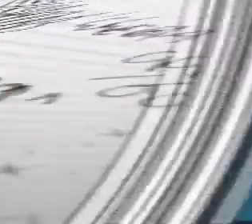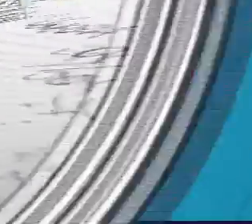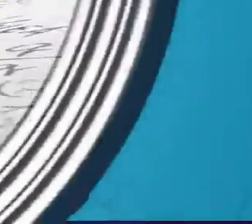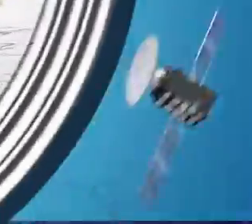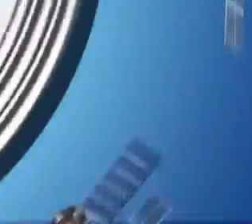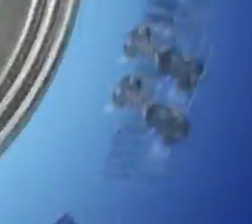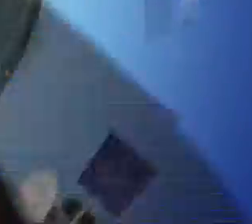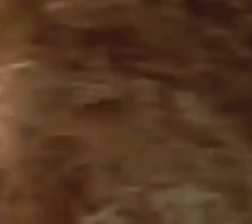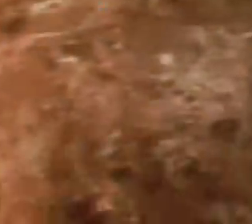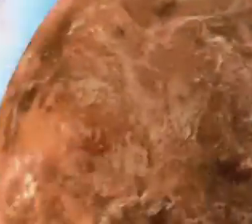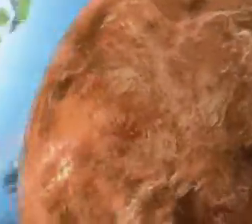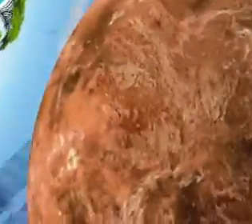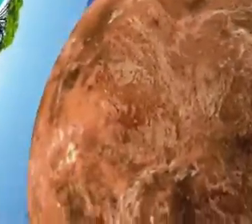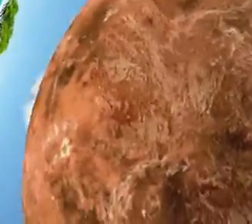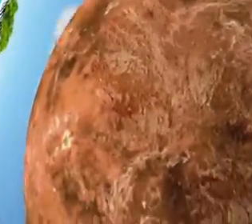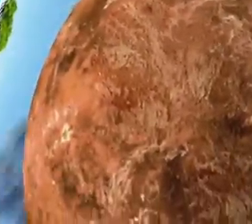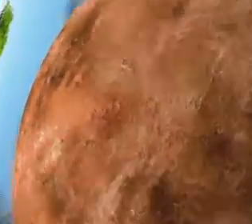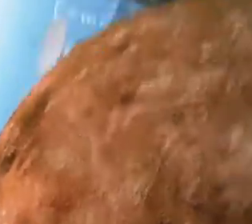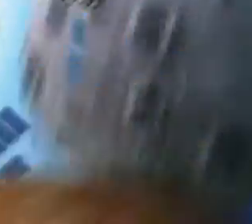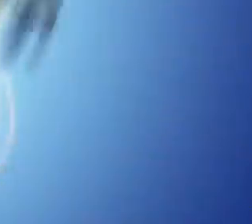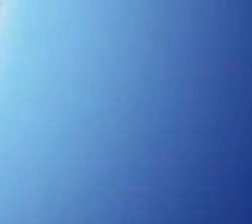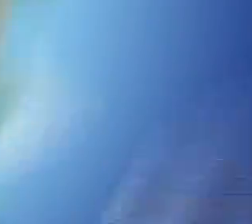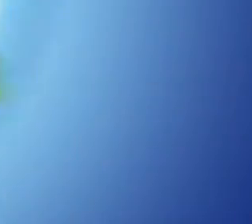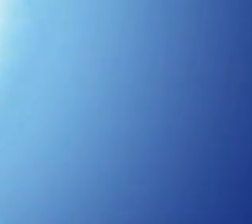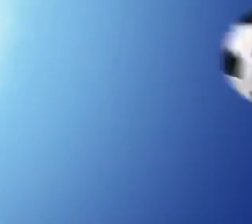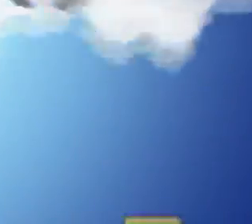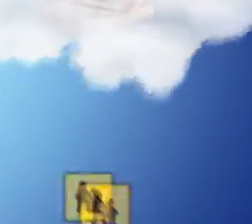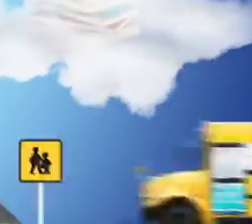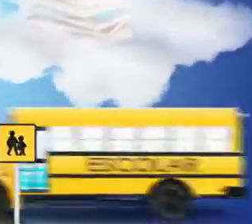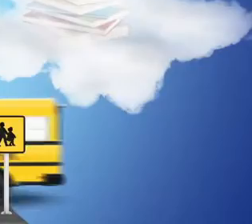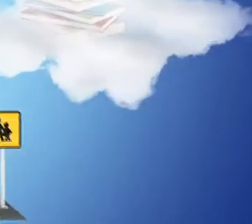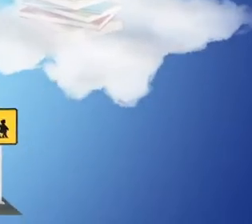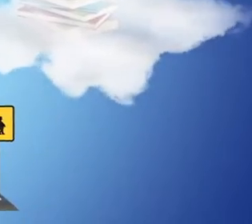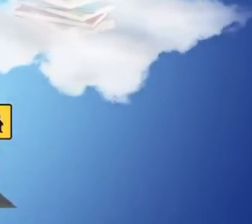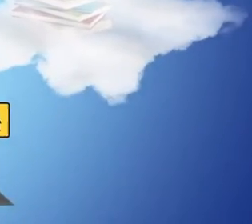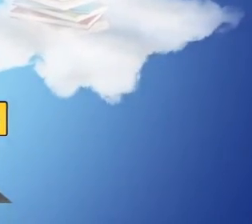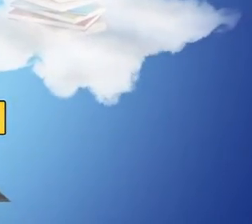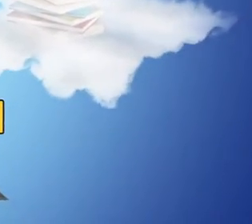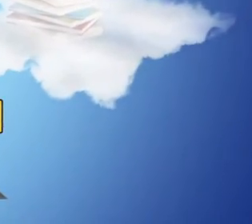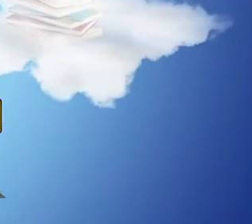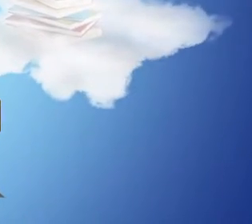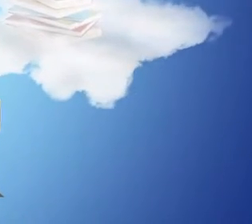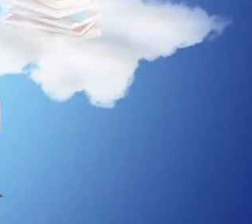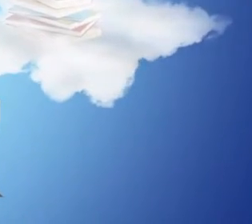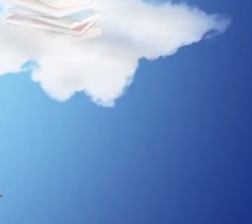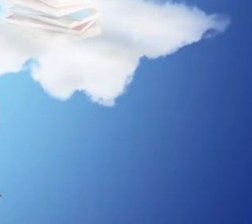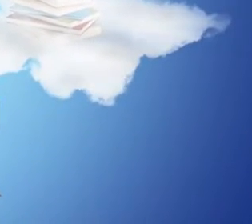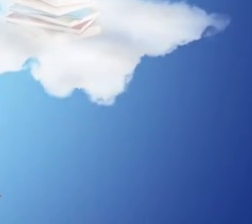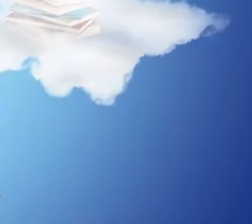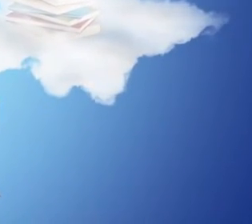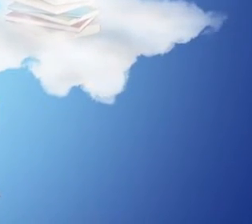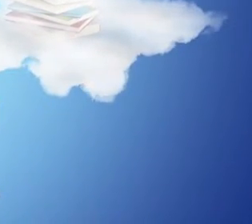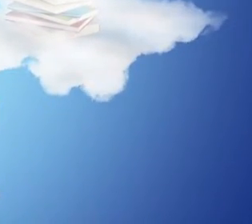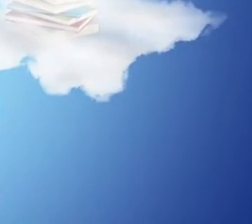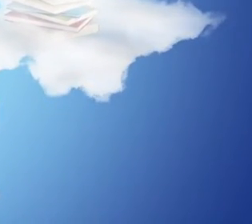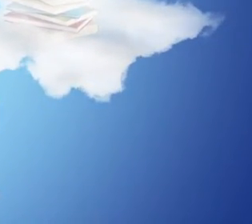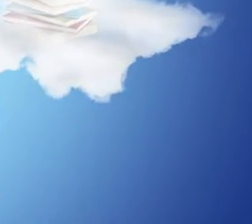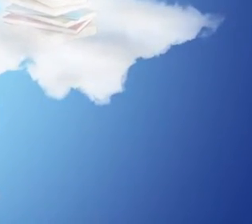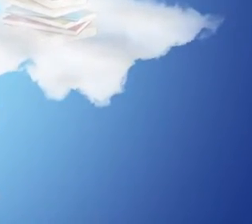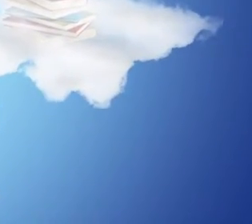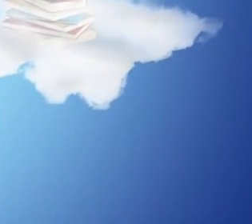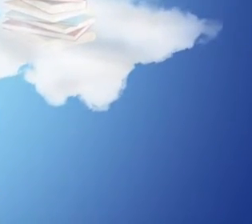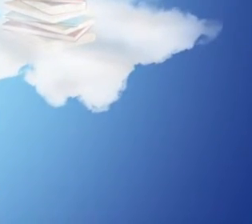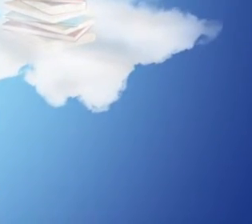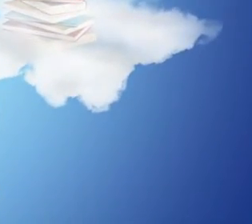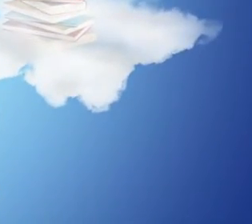Legendas por